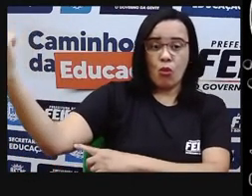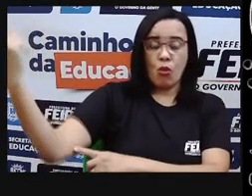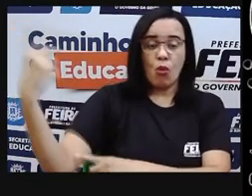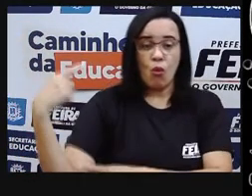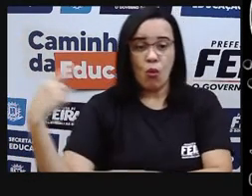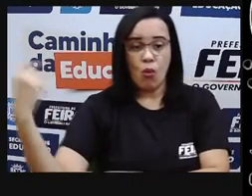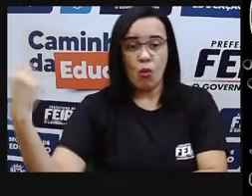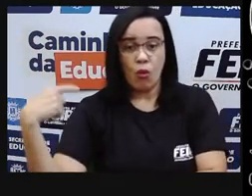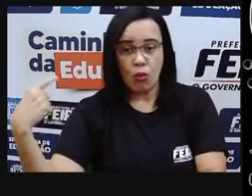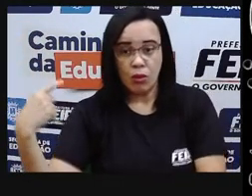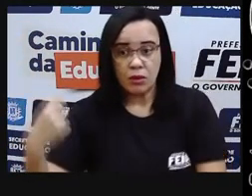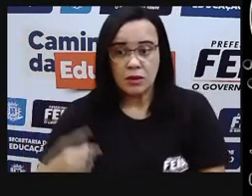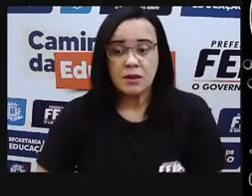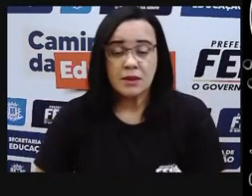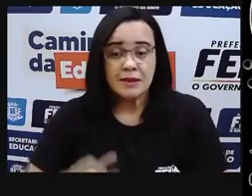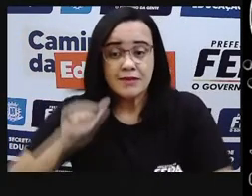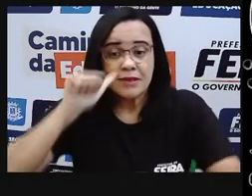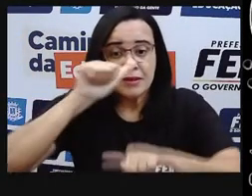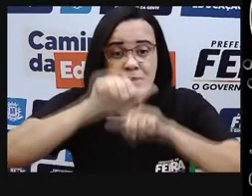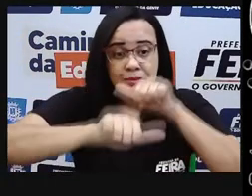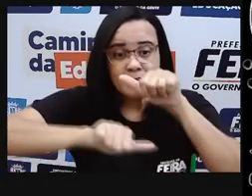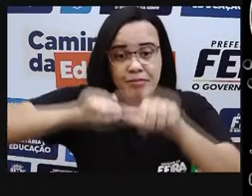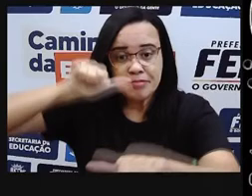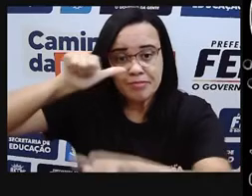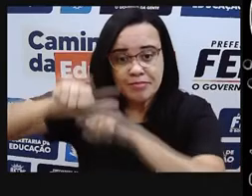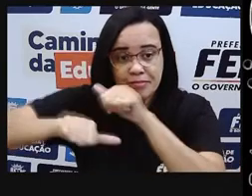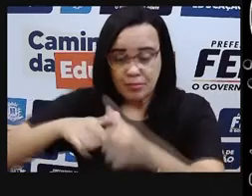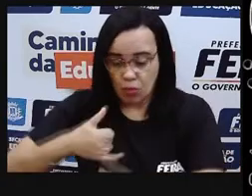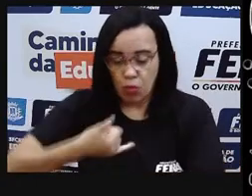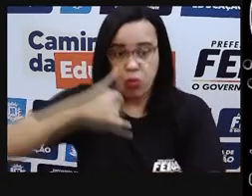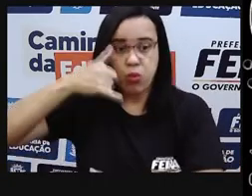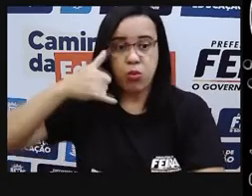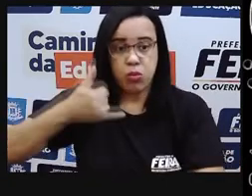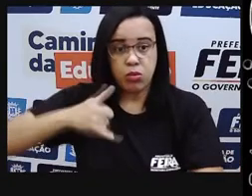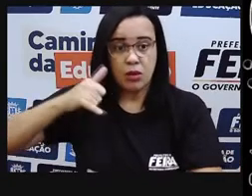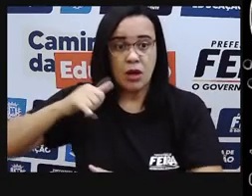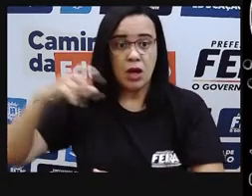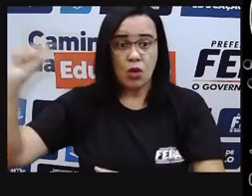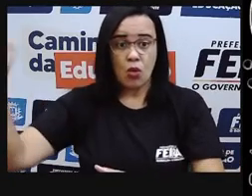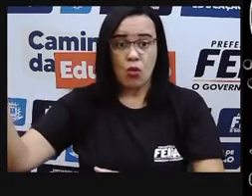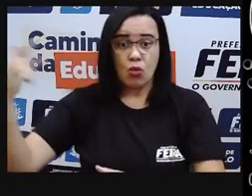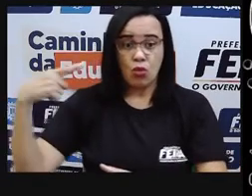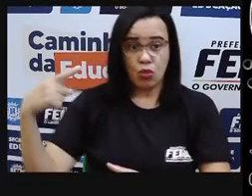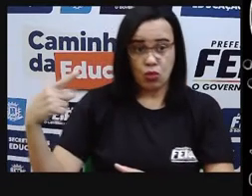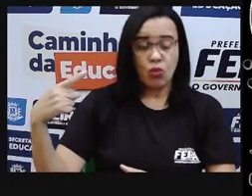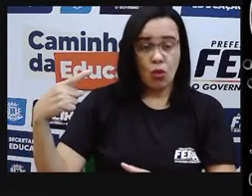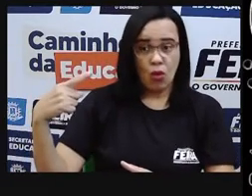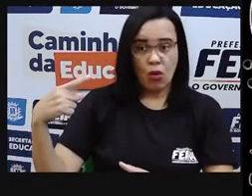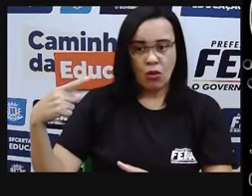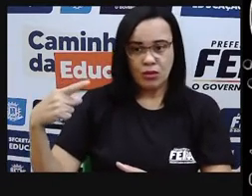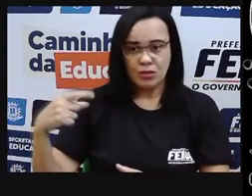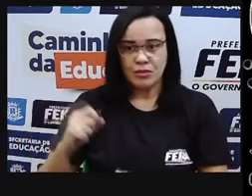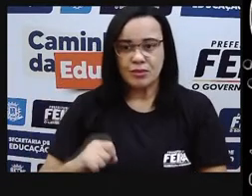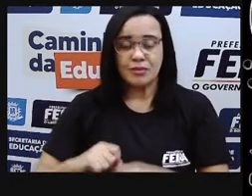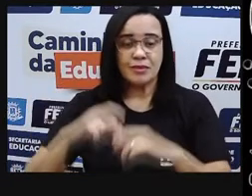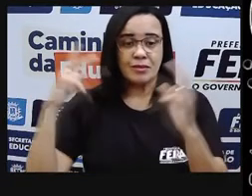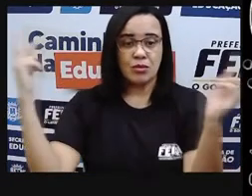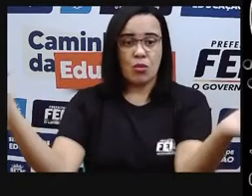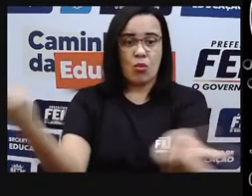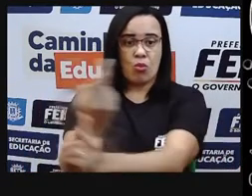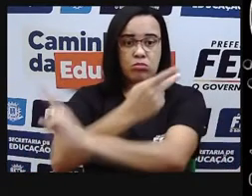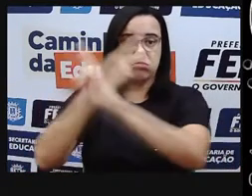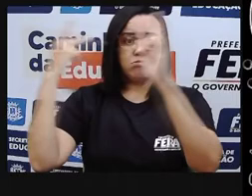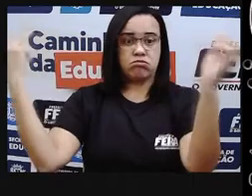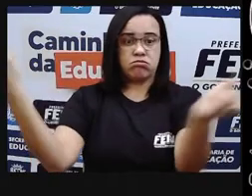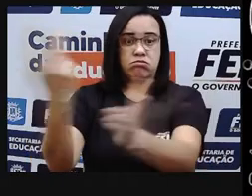placa, ela vai transformar, né, essa energia solar em energia elétrica. E essa energia elétrica eu